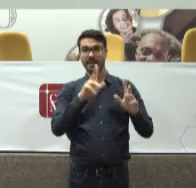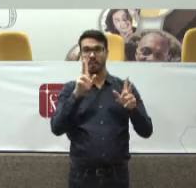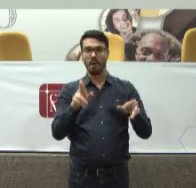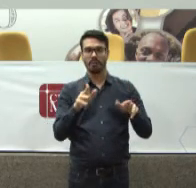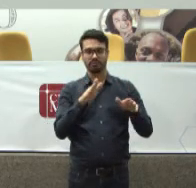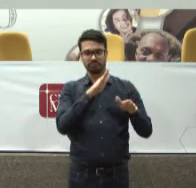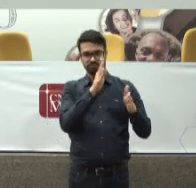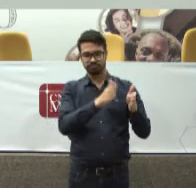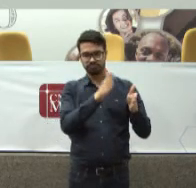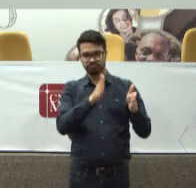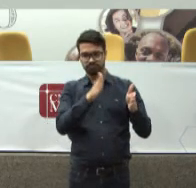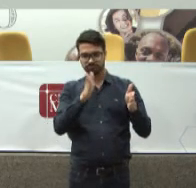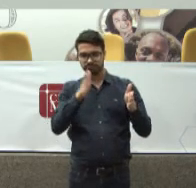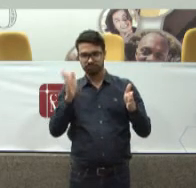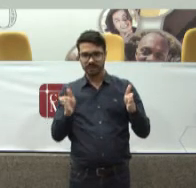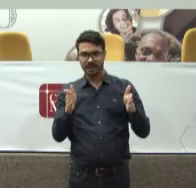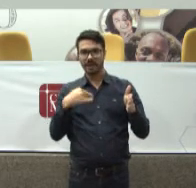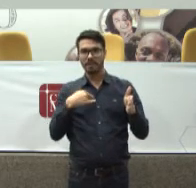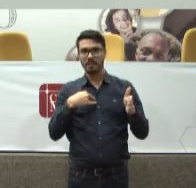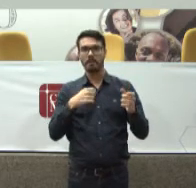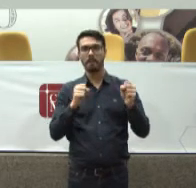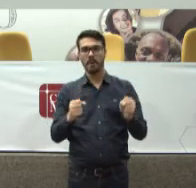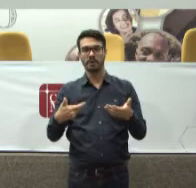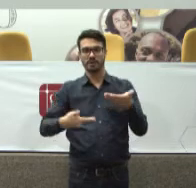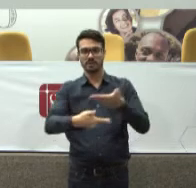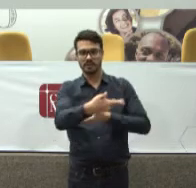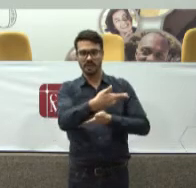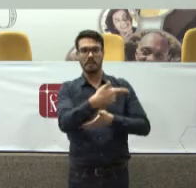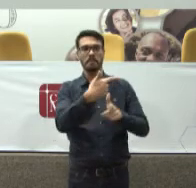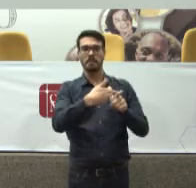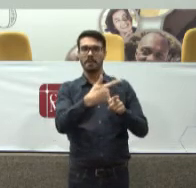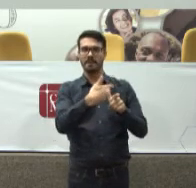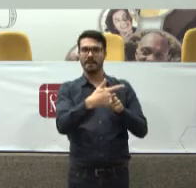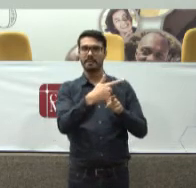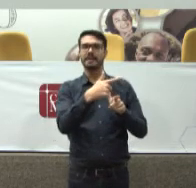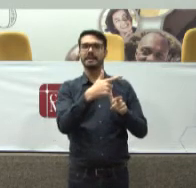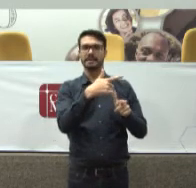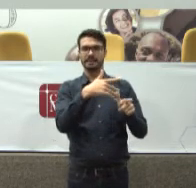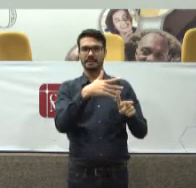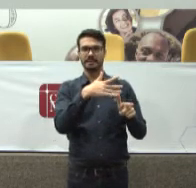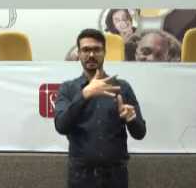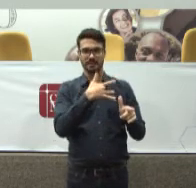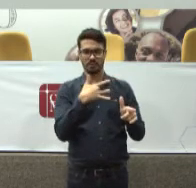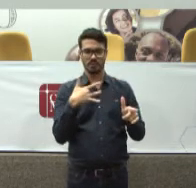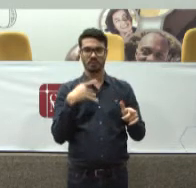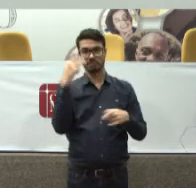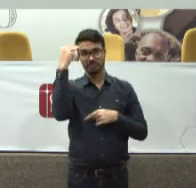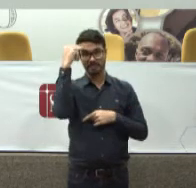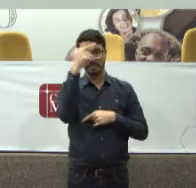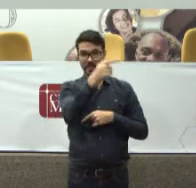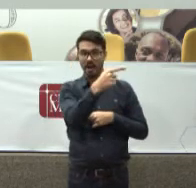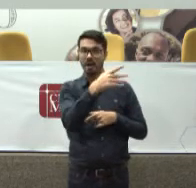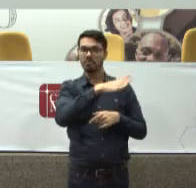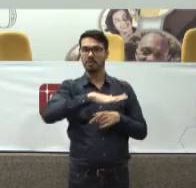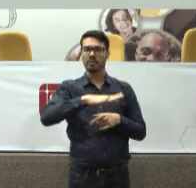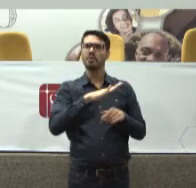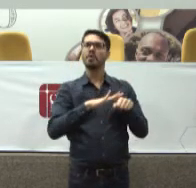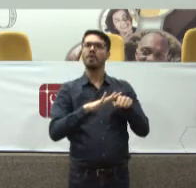mediador Então se o problema É de saúde mental É CRM, CRP Movimentos sociais